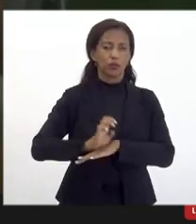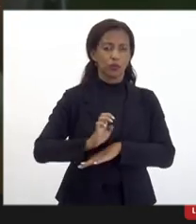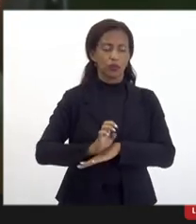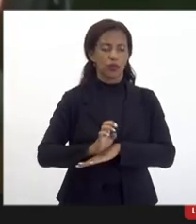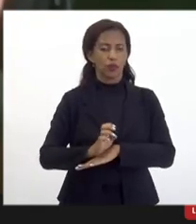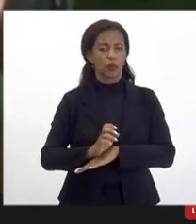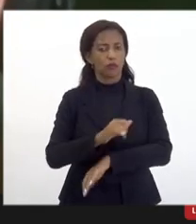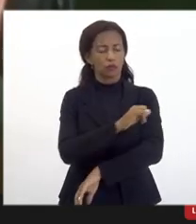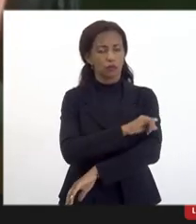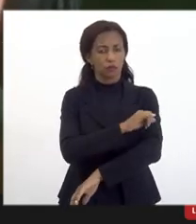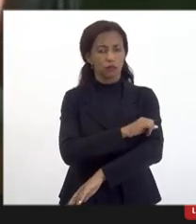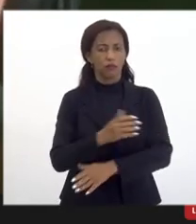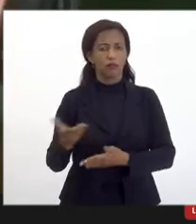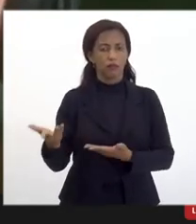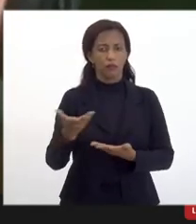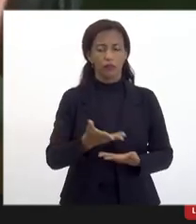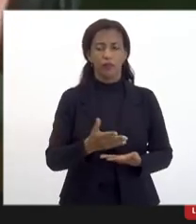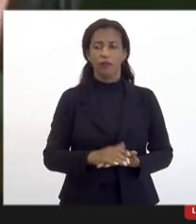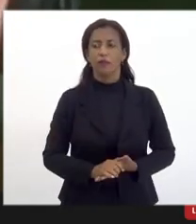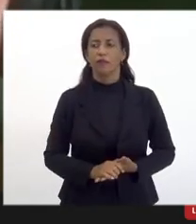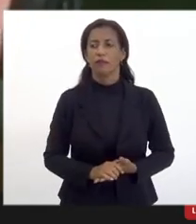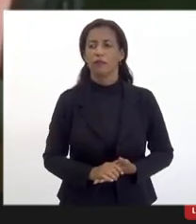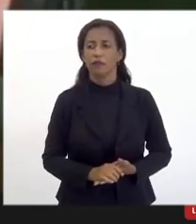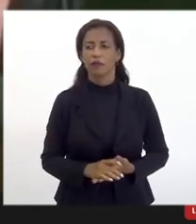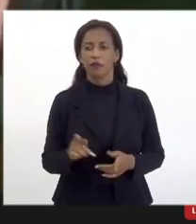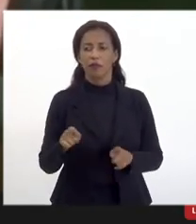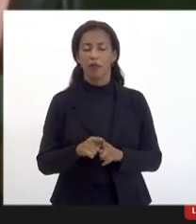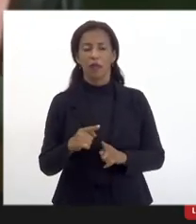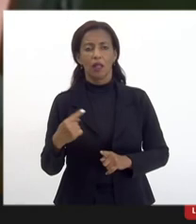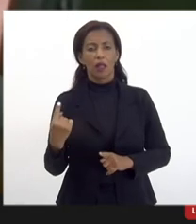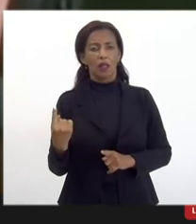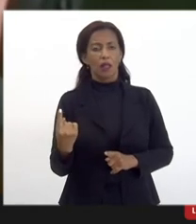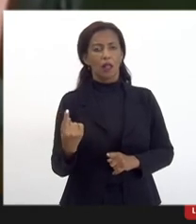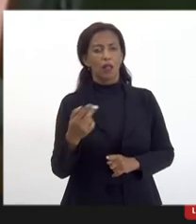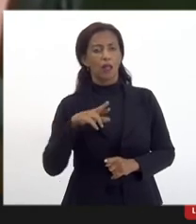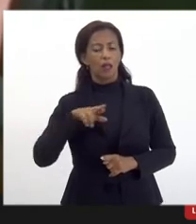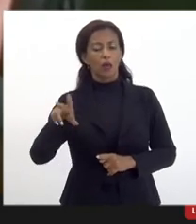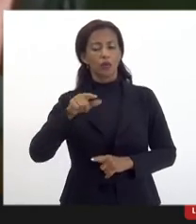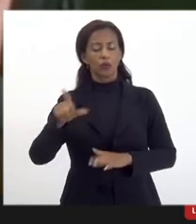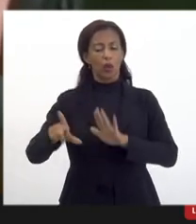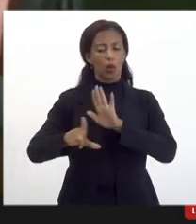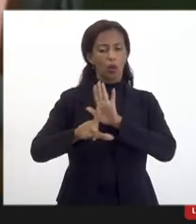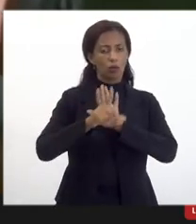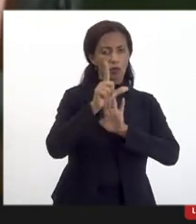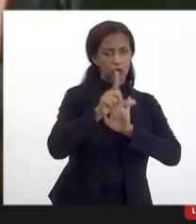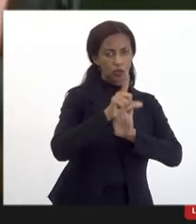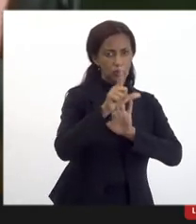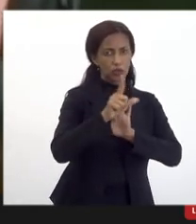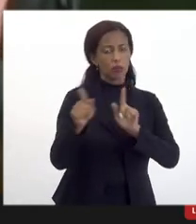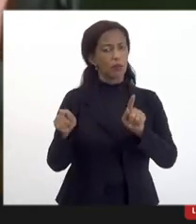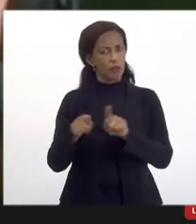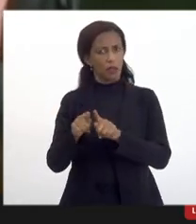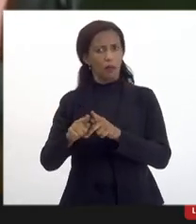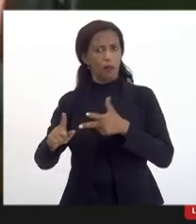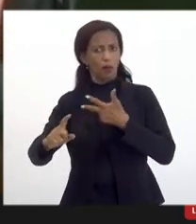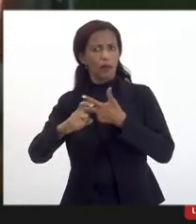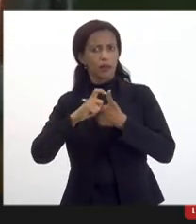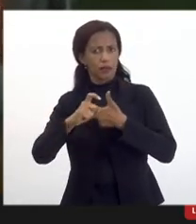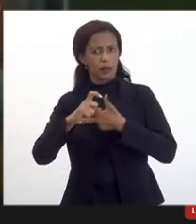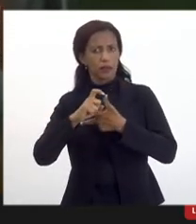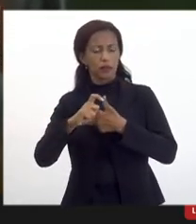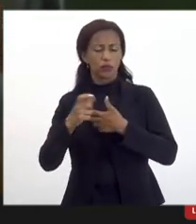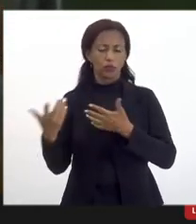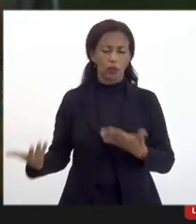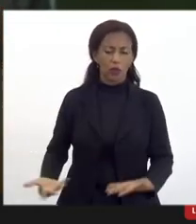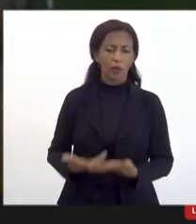Janeiro aí incluído não só o legislativo mas também o executivo a gente tem que